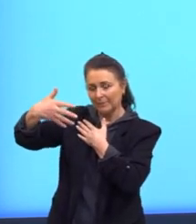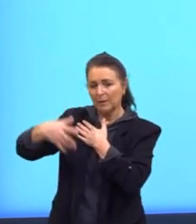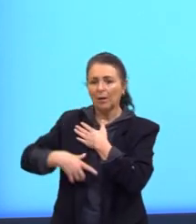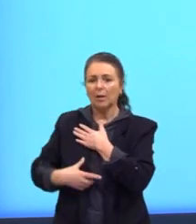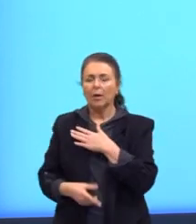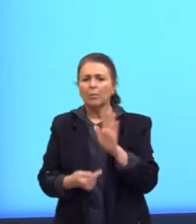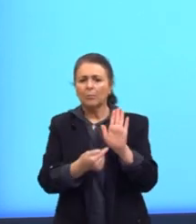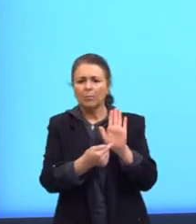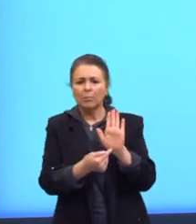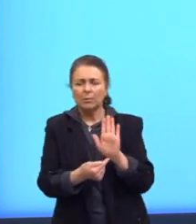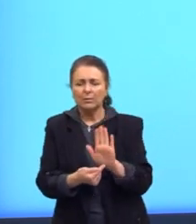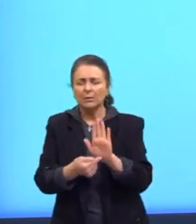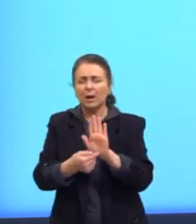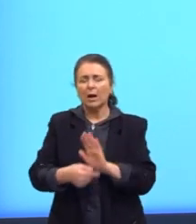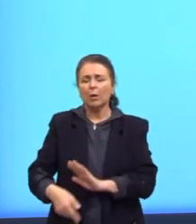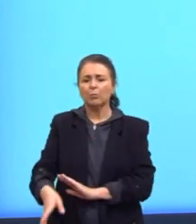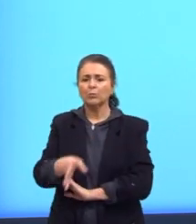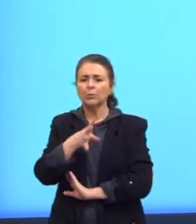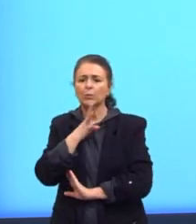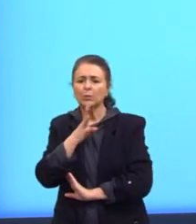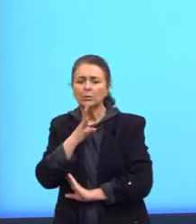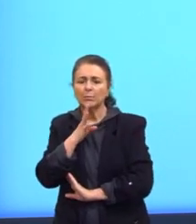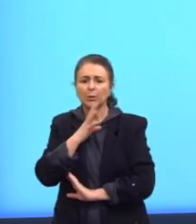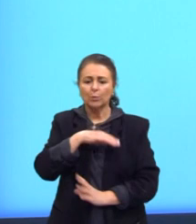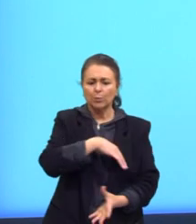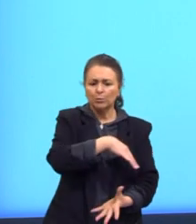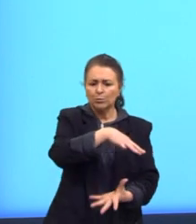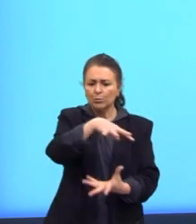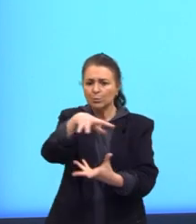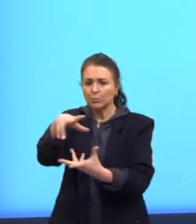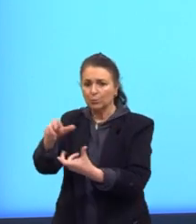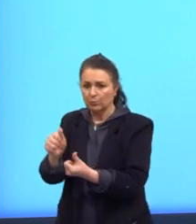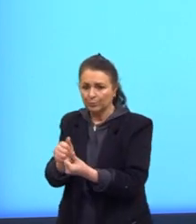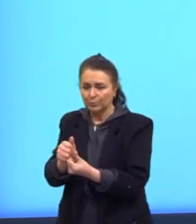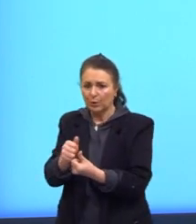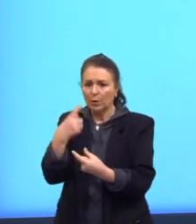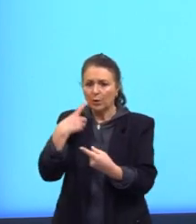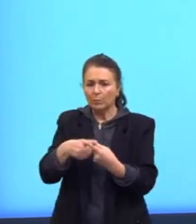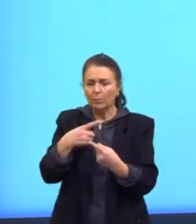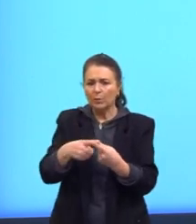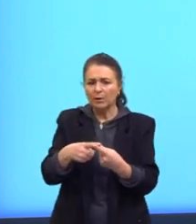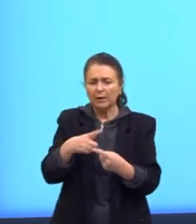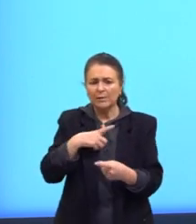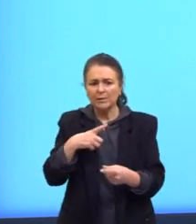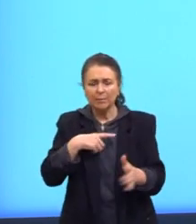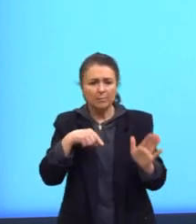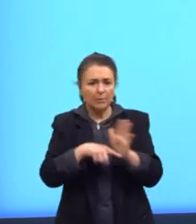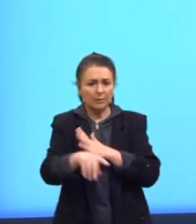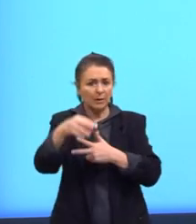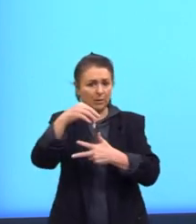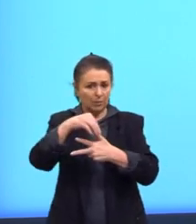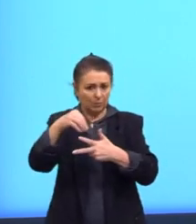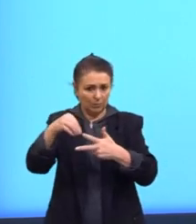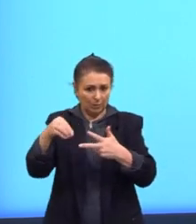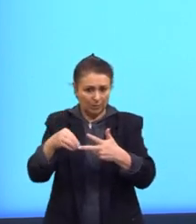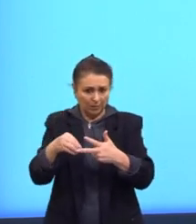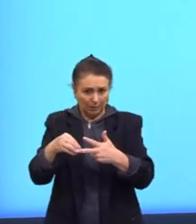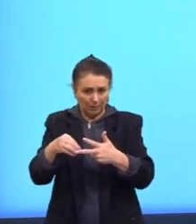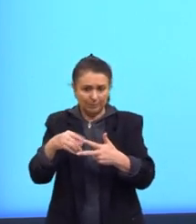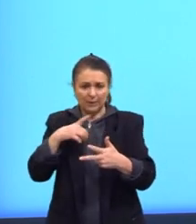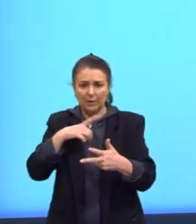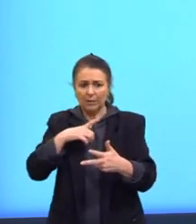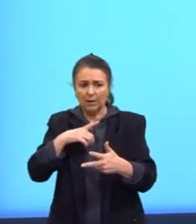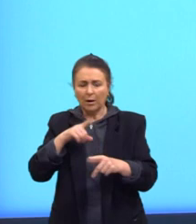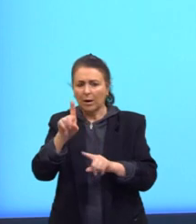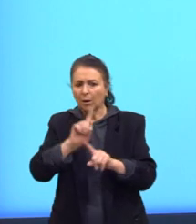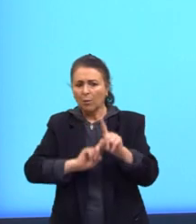conhecimento de mundo. Para que quando a questão do Enem fale sobre alguma coisa, você já tenha um conhecimento